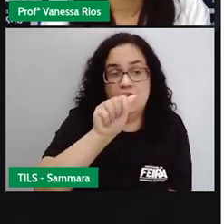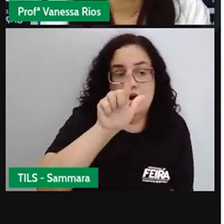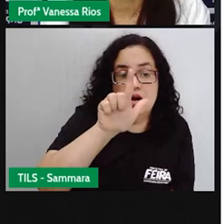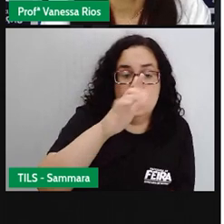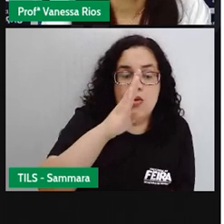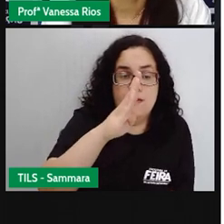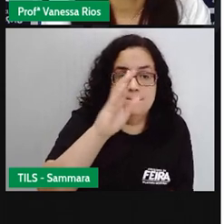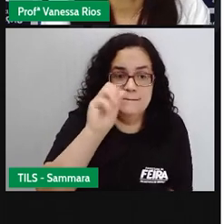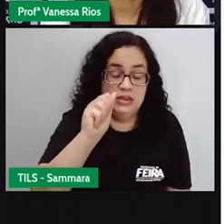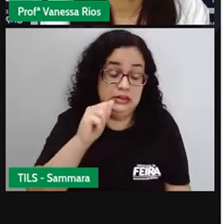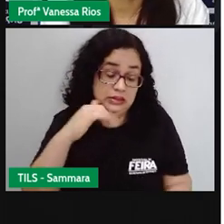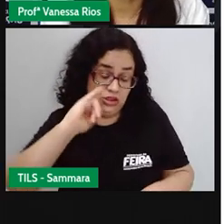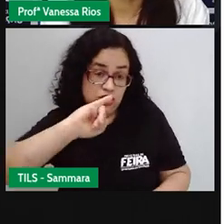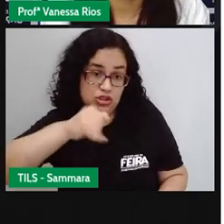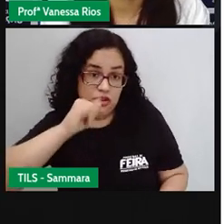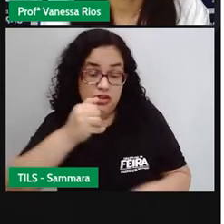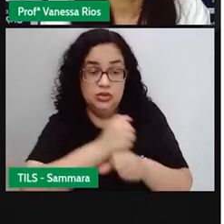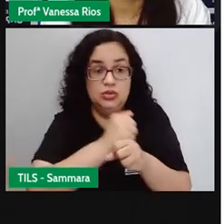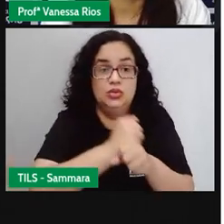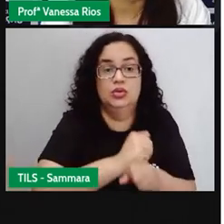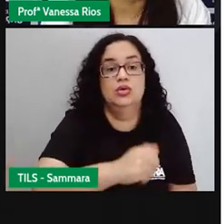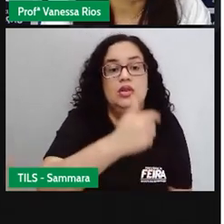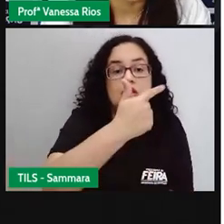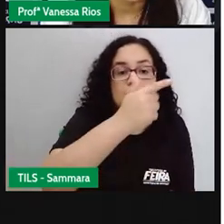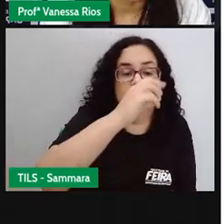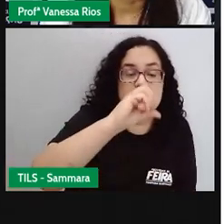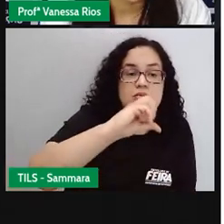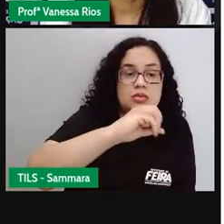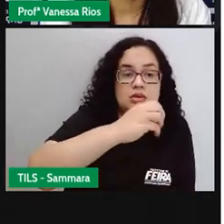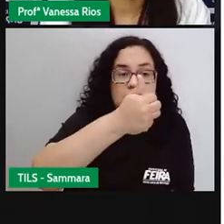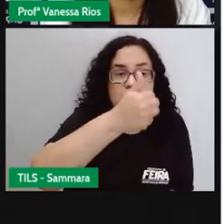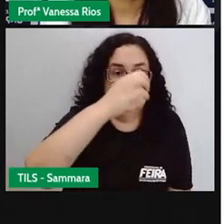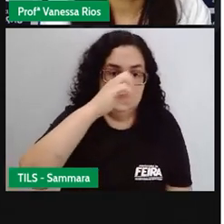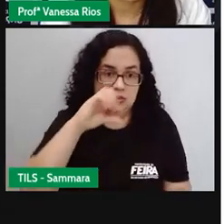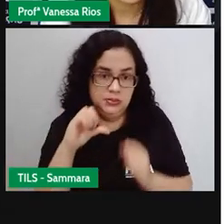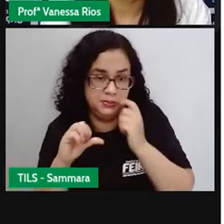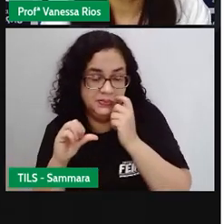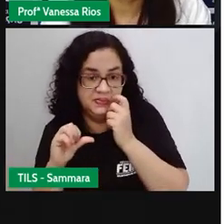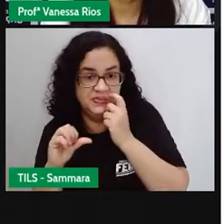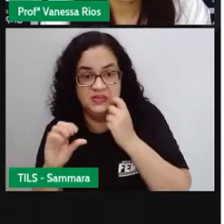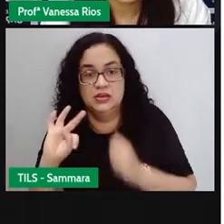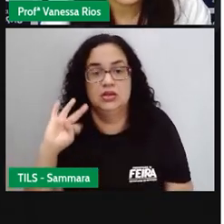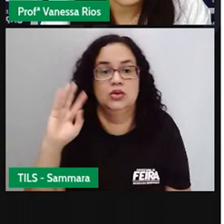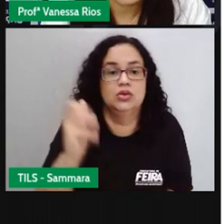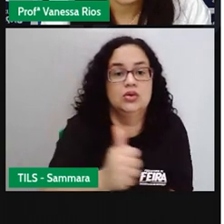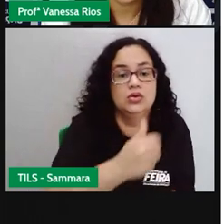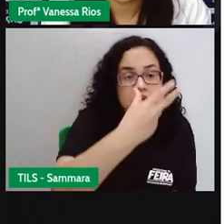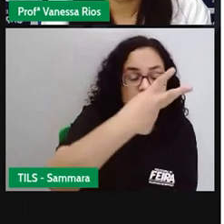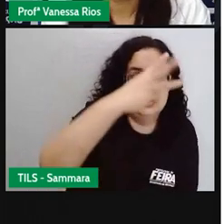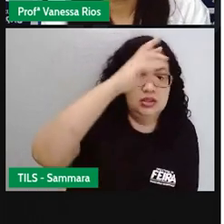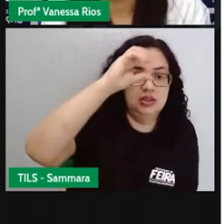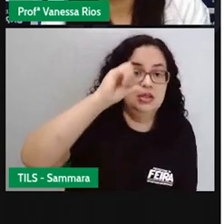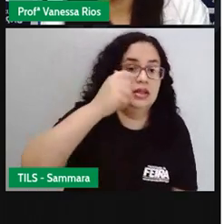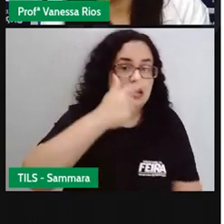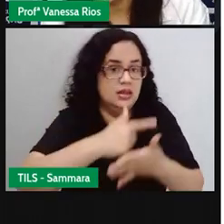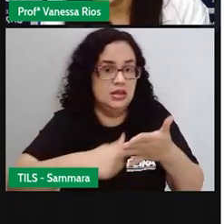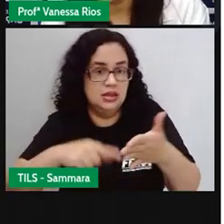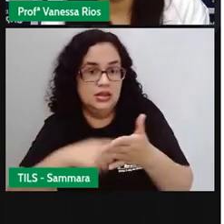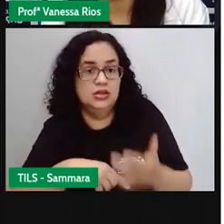desde janeiro de 2019. E aí, desse total, 39 foram